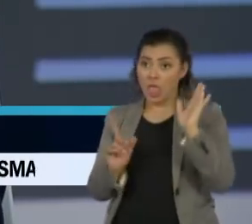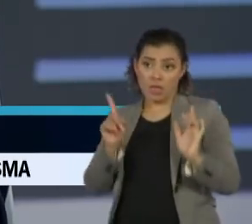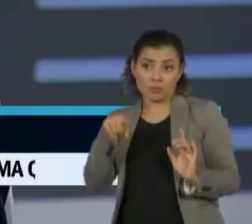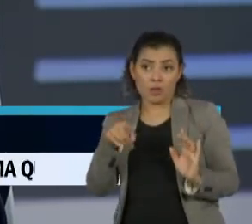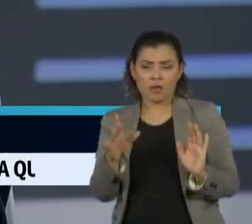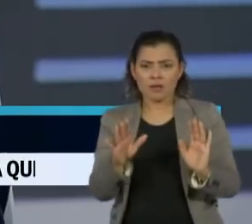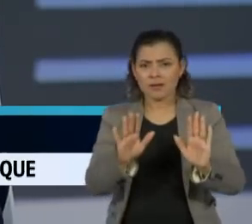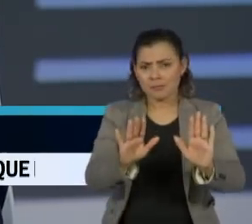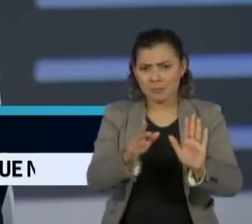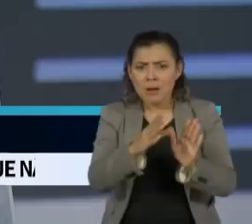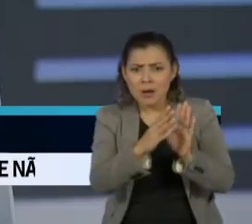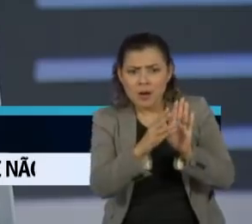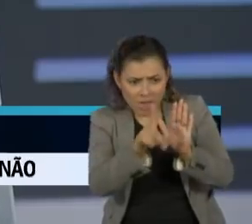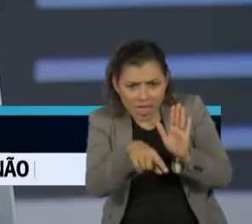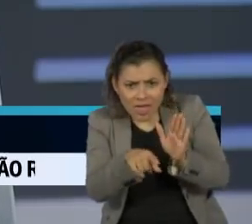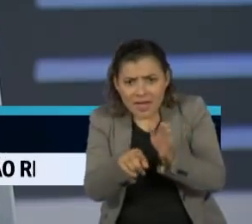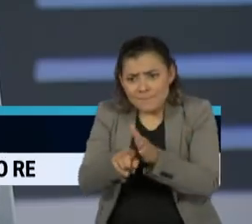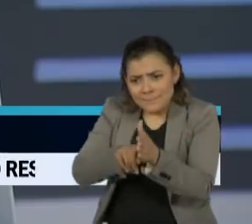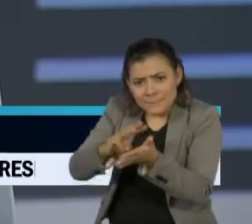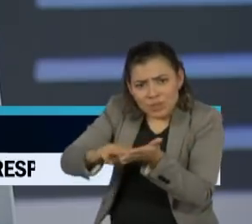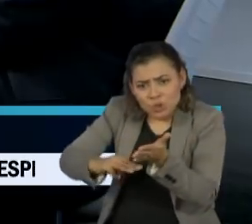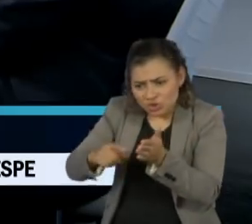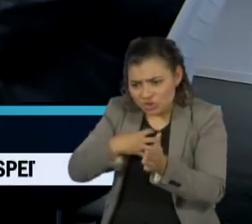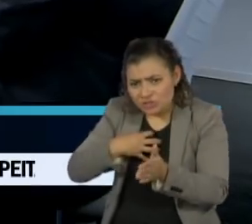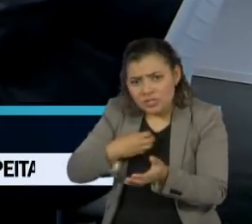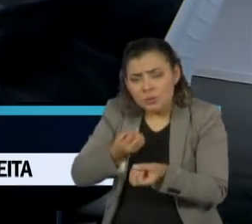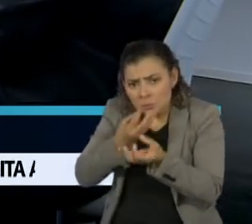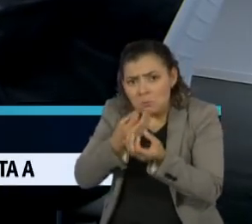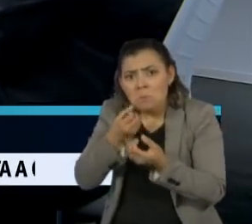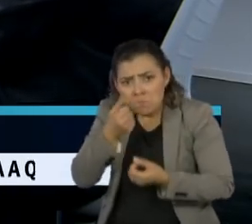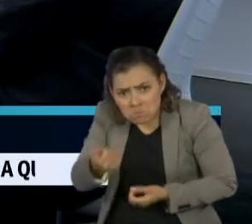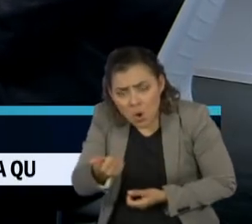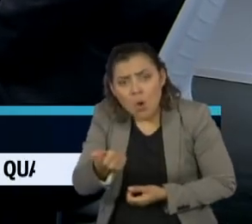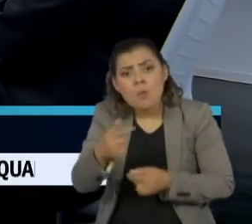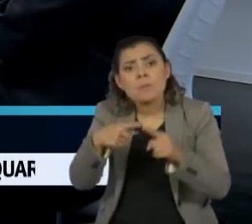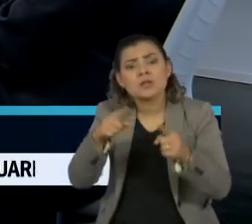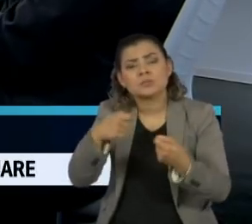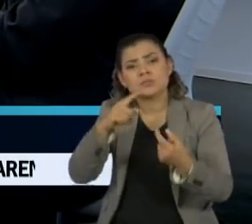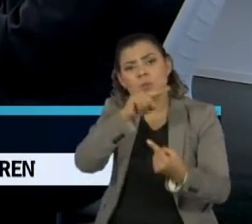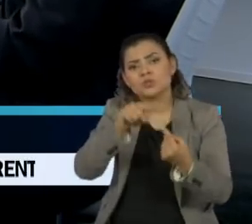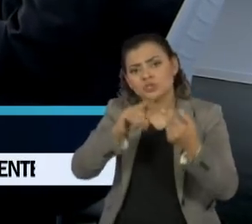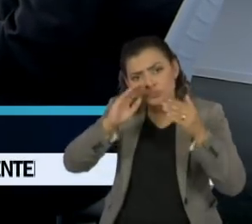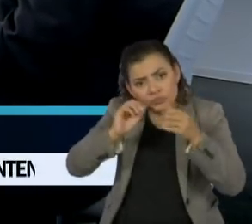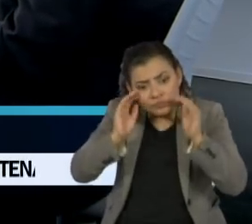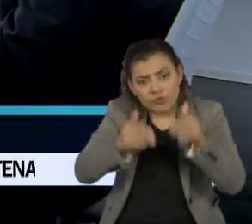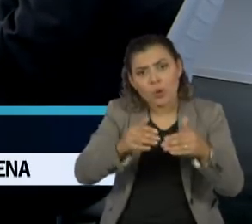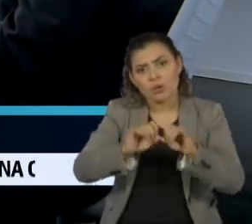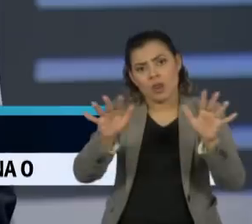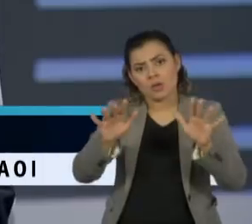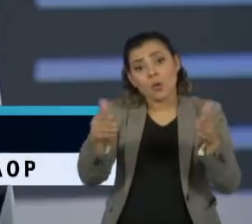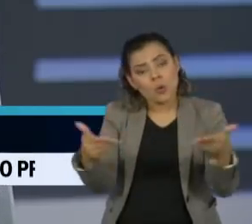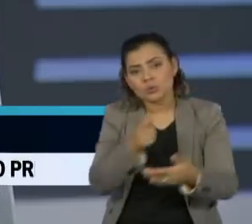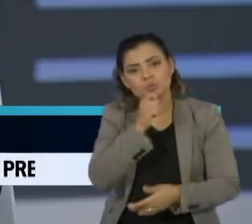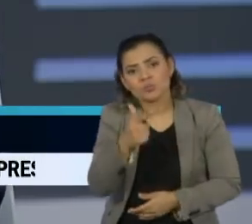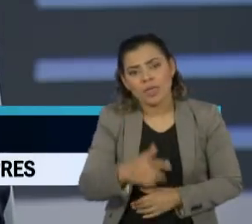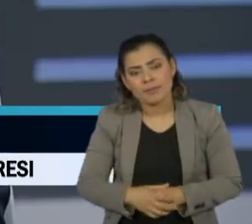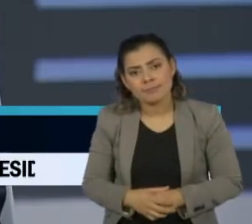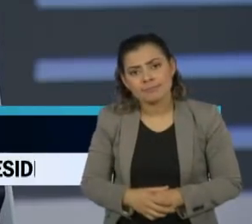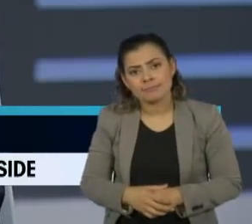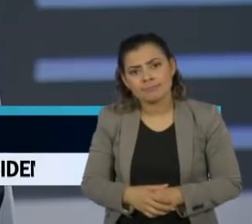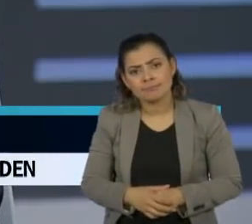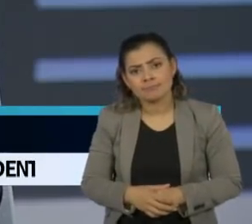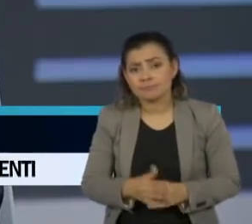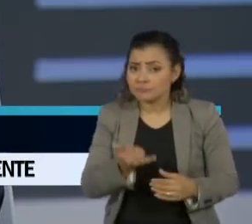modelos são bons, mas eles precisam ser informados com informações objetivas. E hoje, ninguém tem. Então, por exemplo, se você